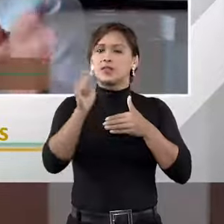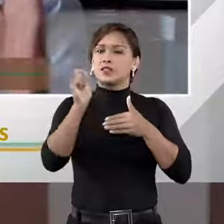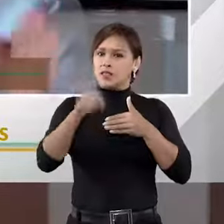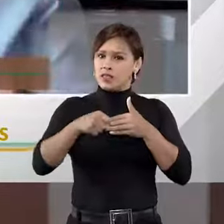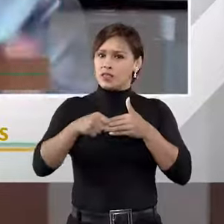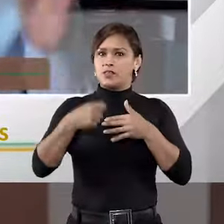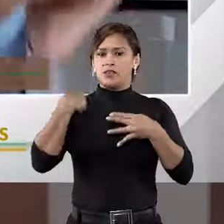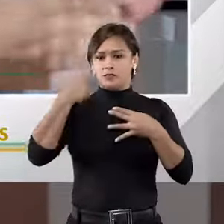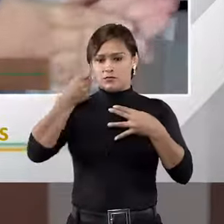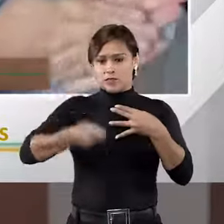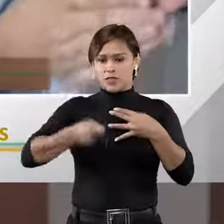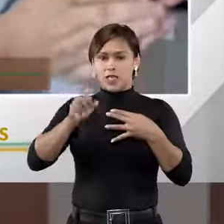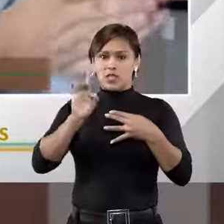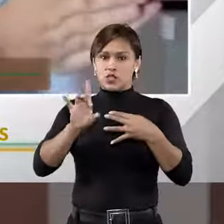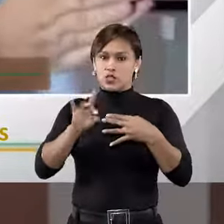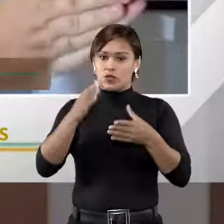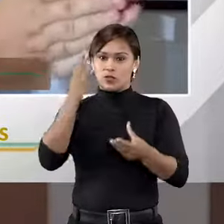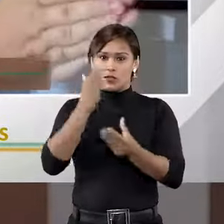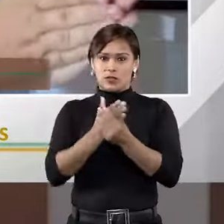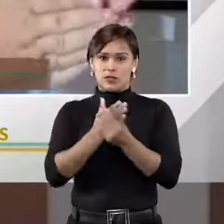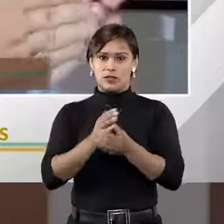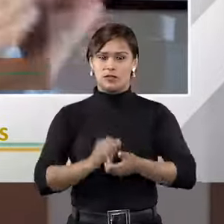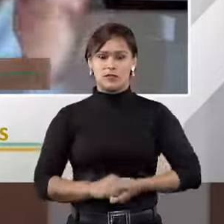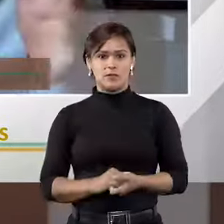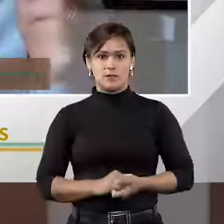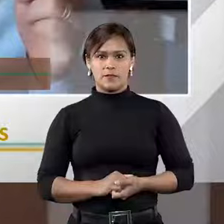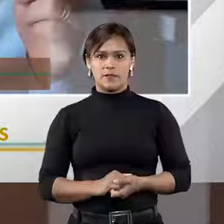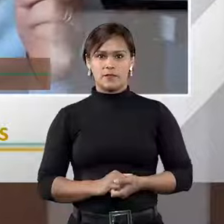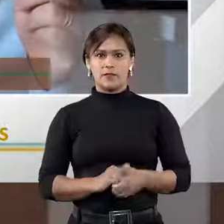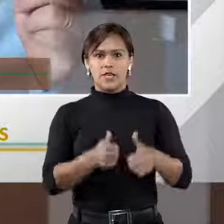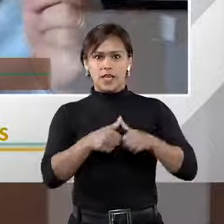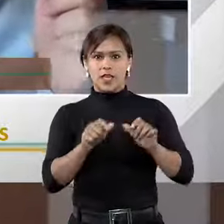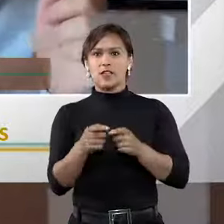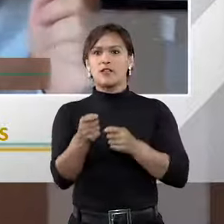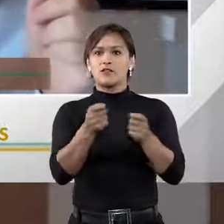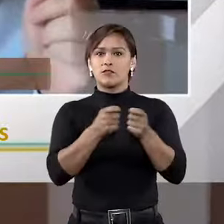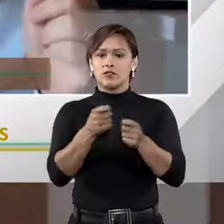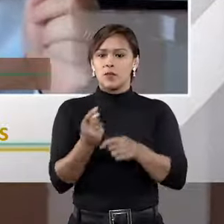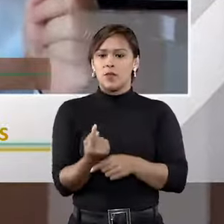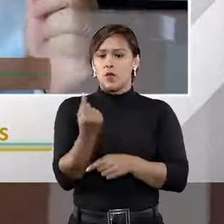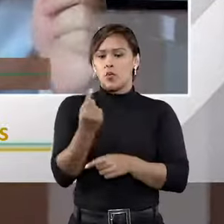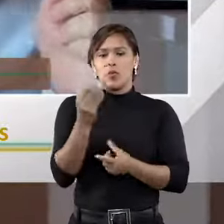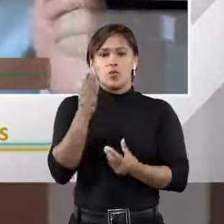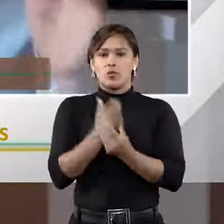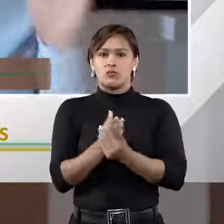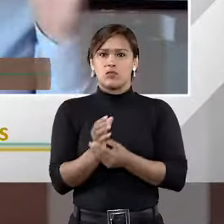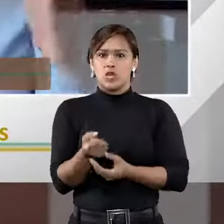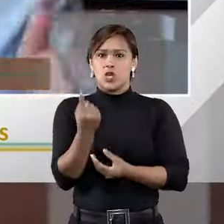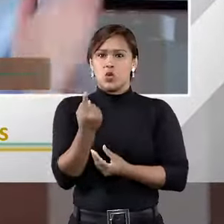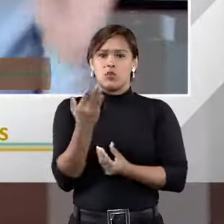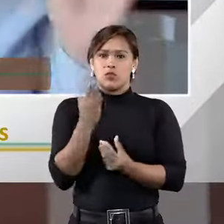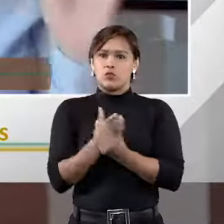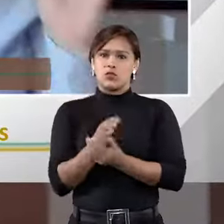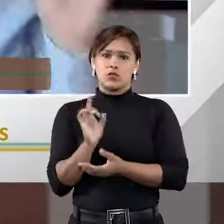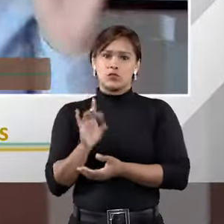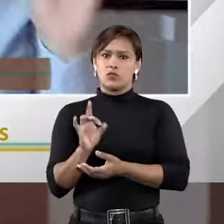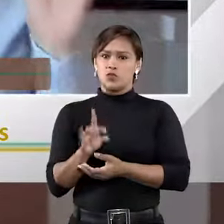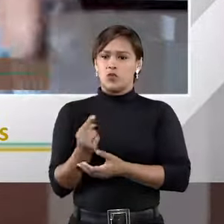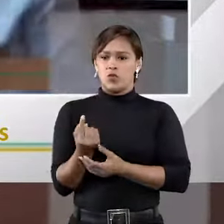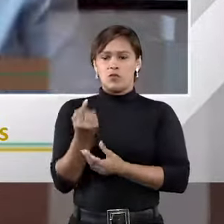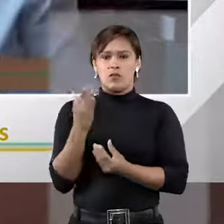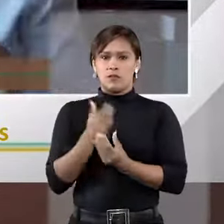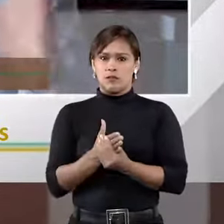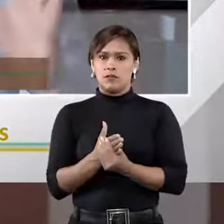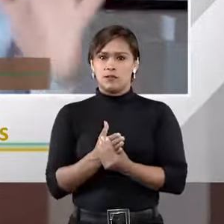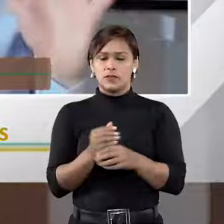você é árbitro. E é árbitro só para aquele caso. Então, você é um árbitro ad hoc, ou ad hoc, você é um árbitro para aquele